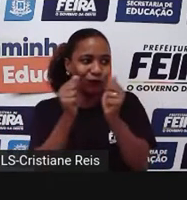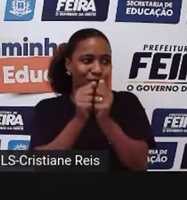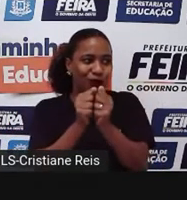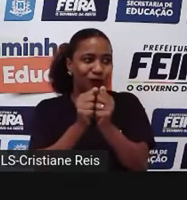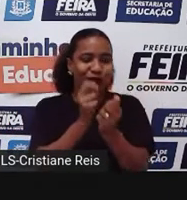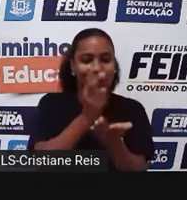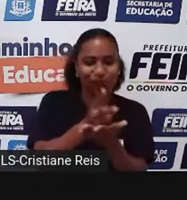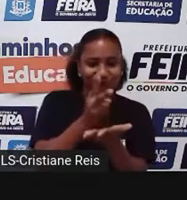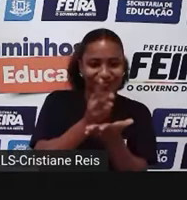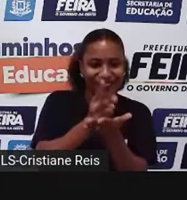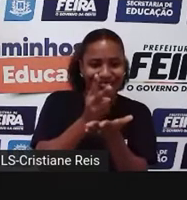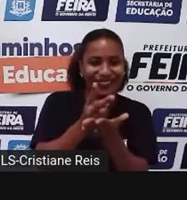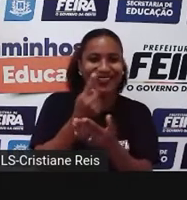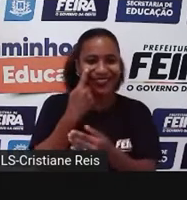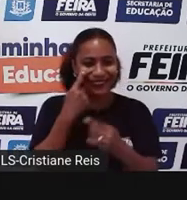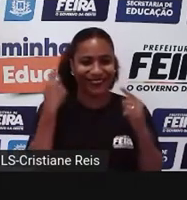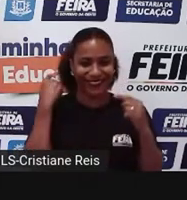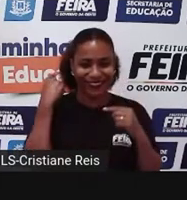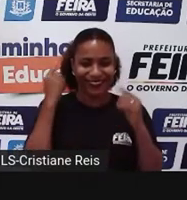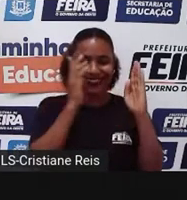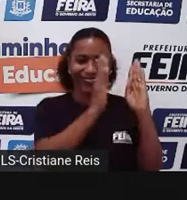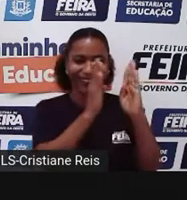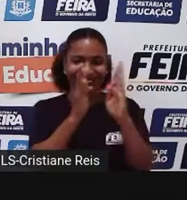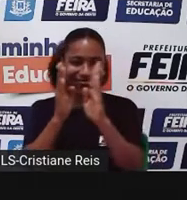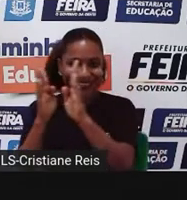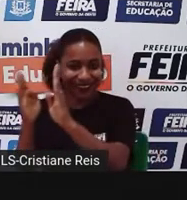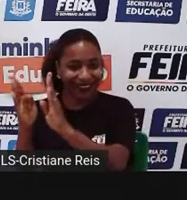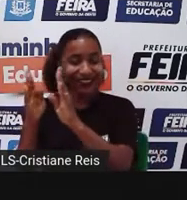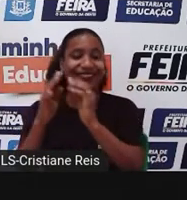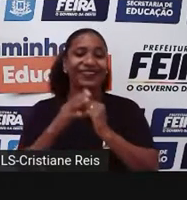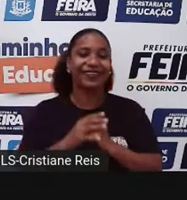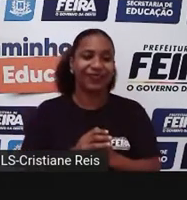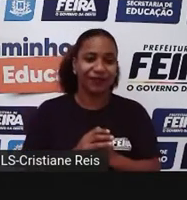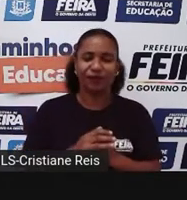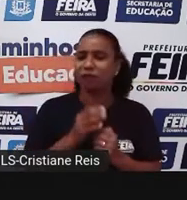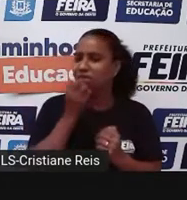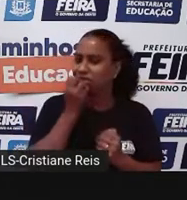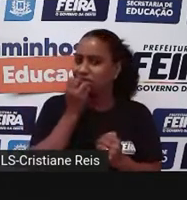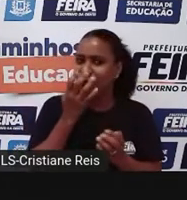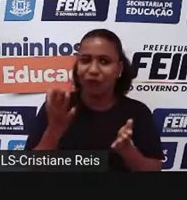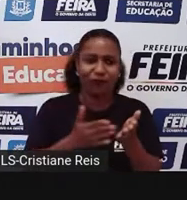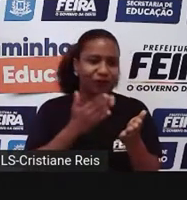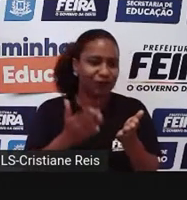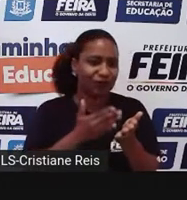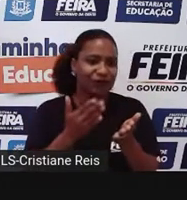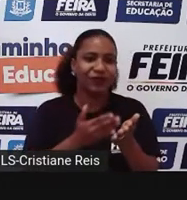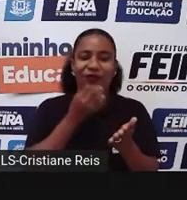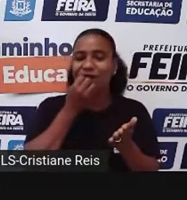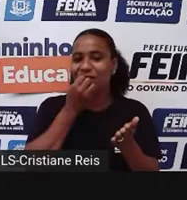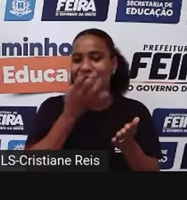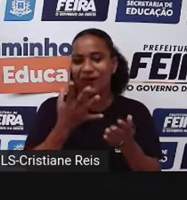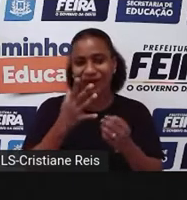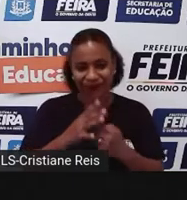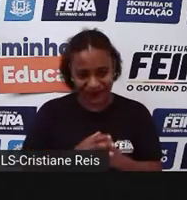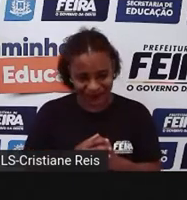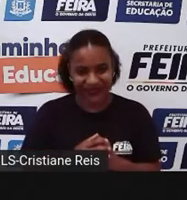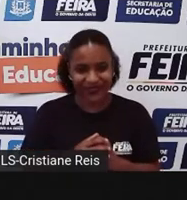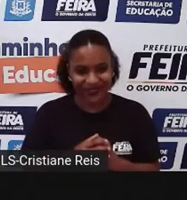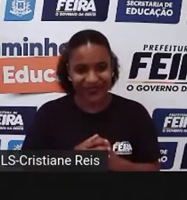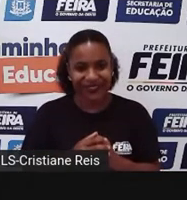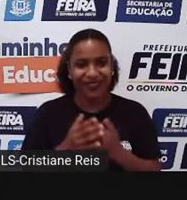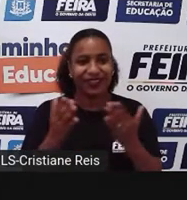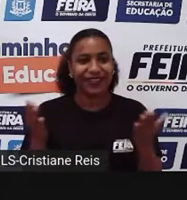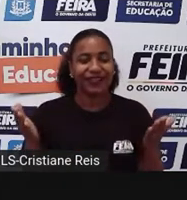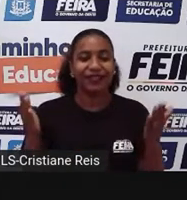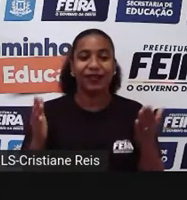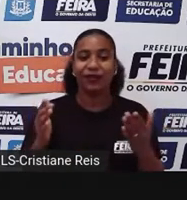maiores fortunas que a gente tem. É o maior investimento que a gente pode fazer. Mesmo que o retorno não seja riqueza, né? Intelectual